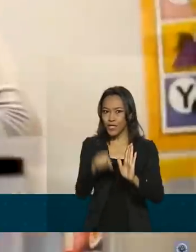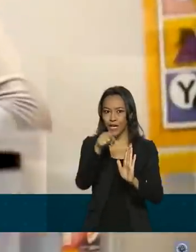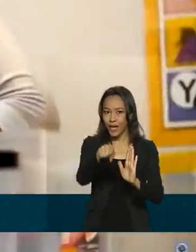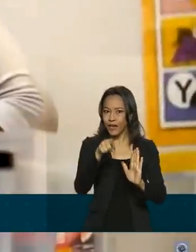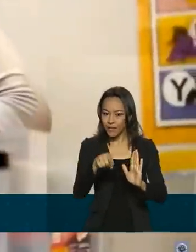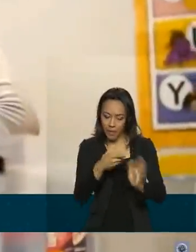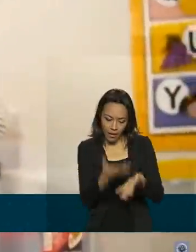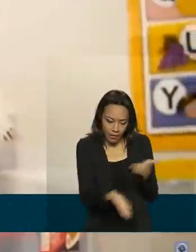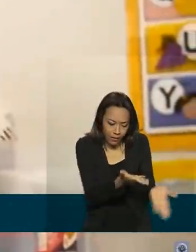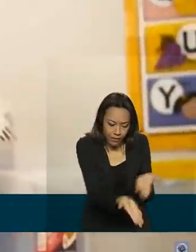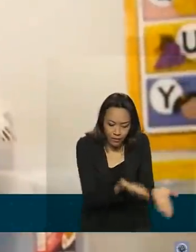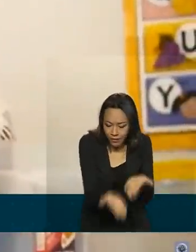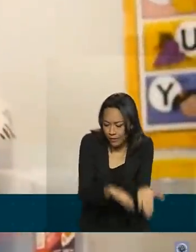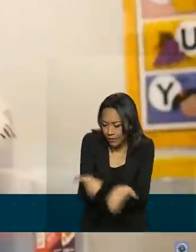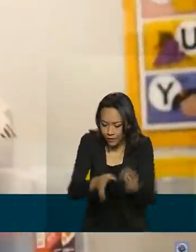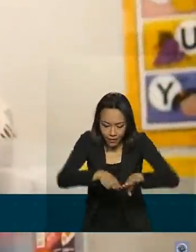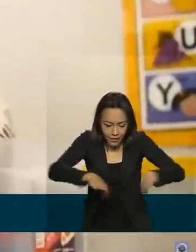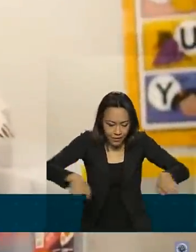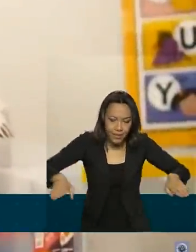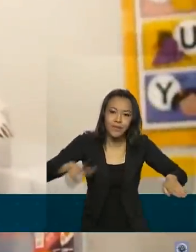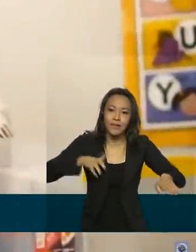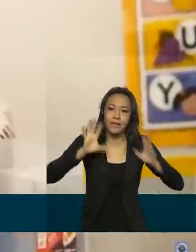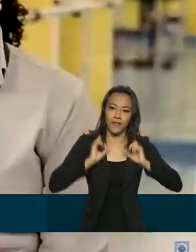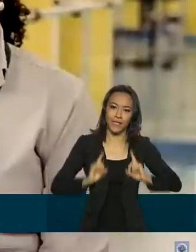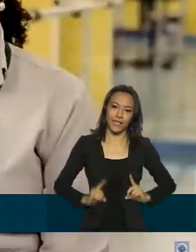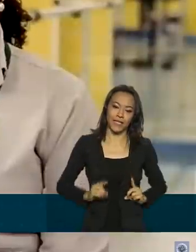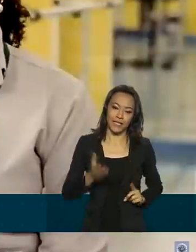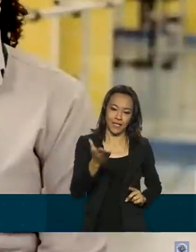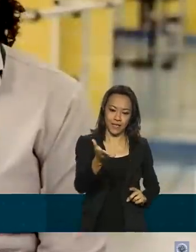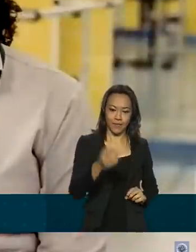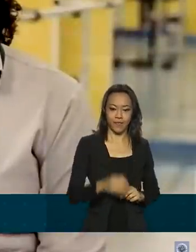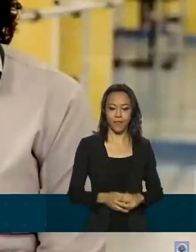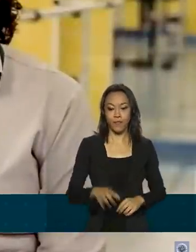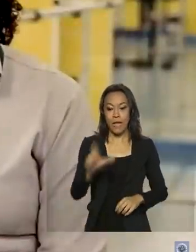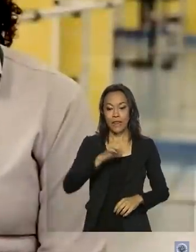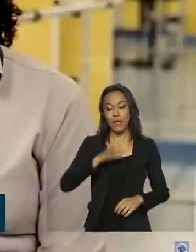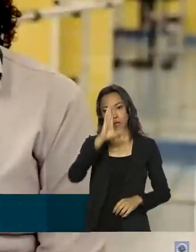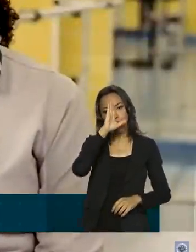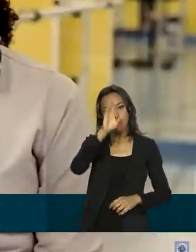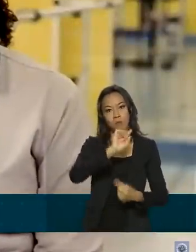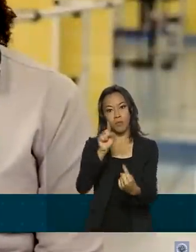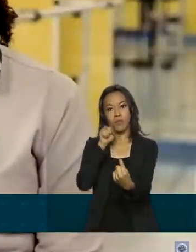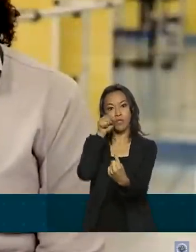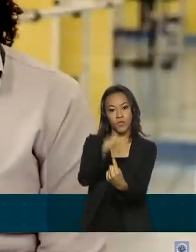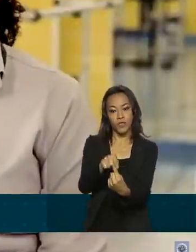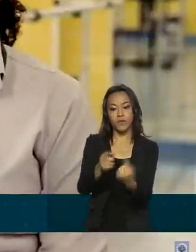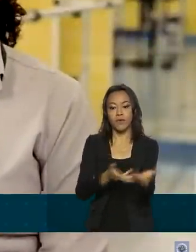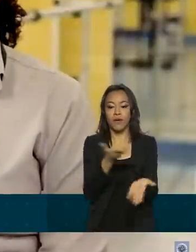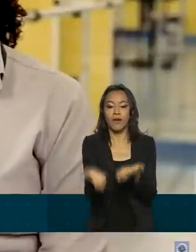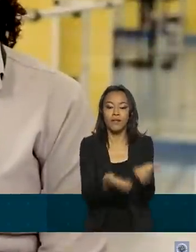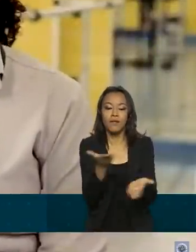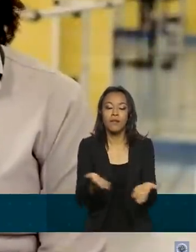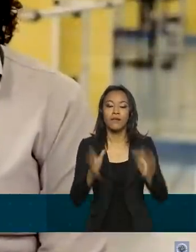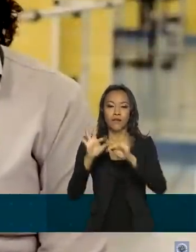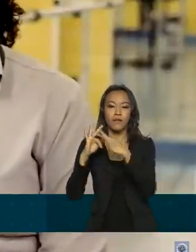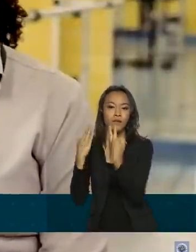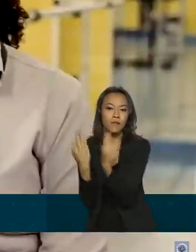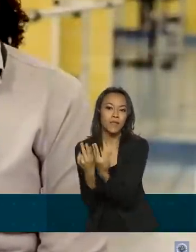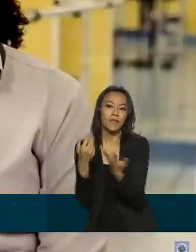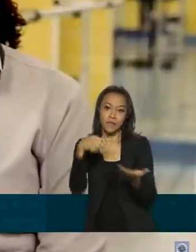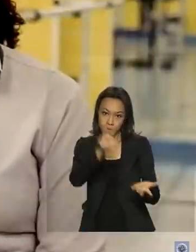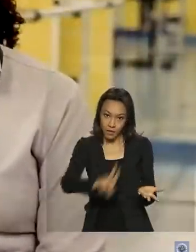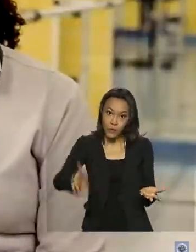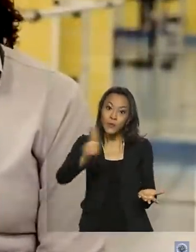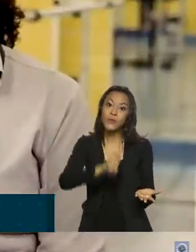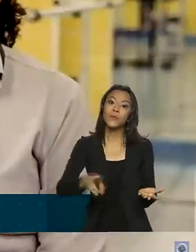precoce nas pessoas com deficiência. Temos como principal objetivo atender as famílias e usuários